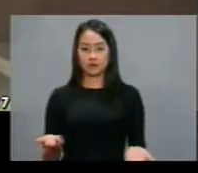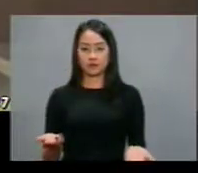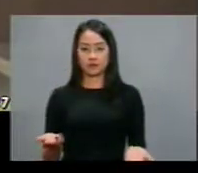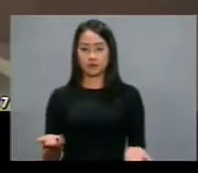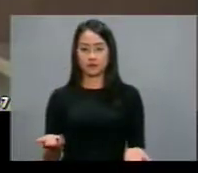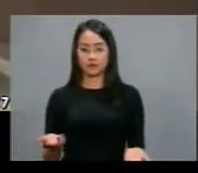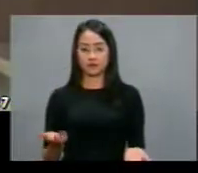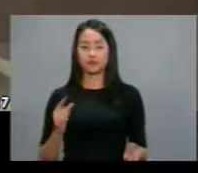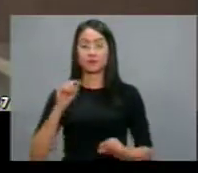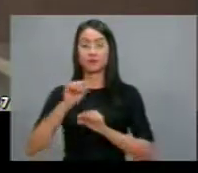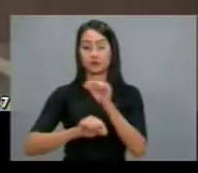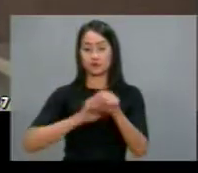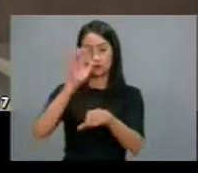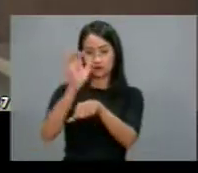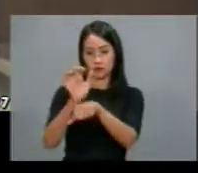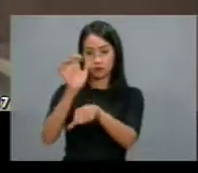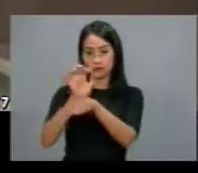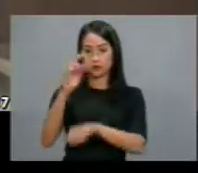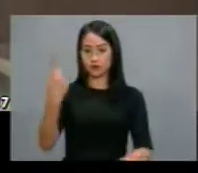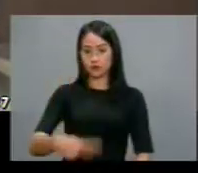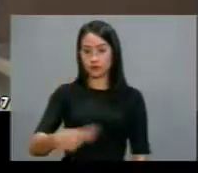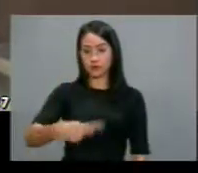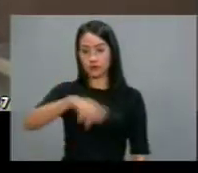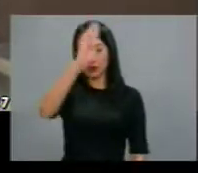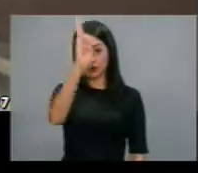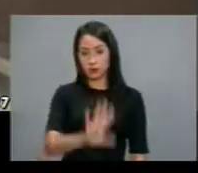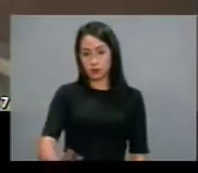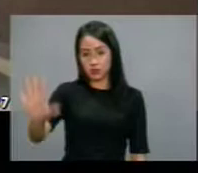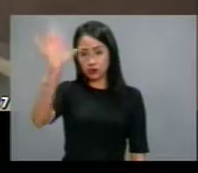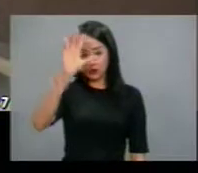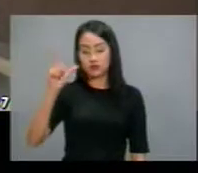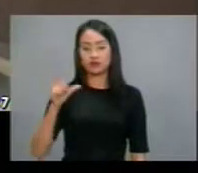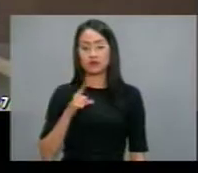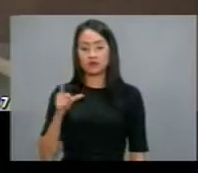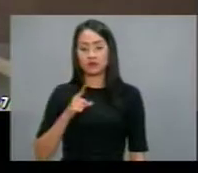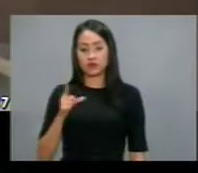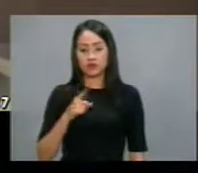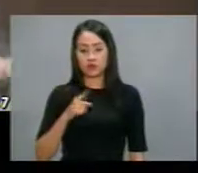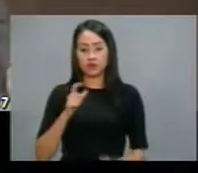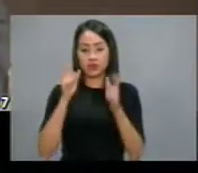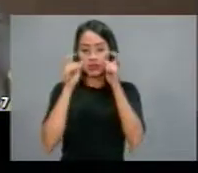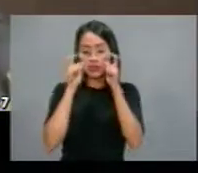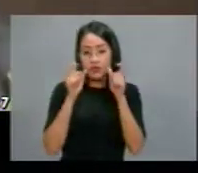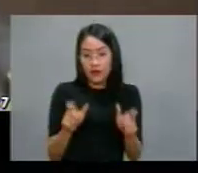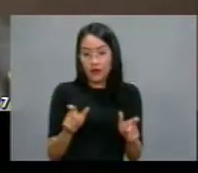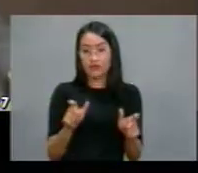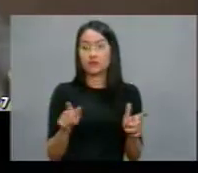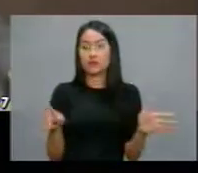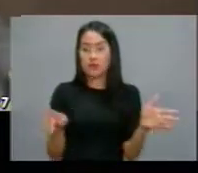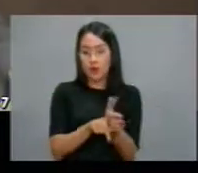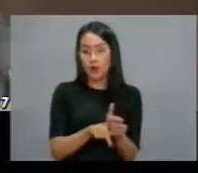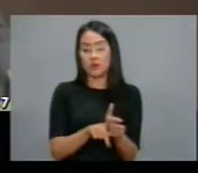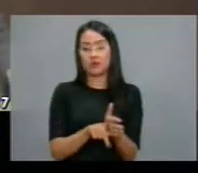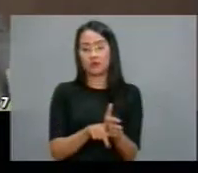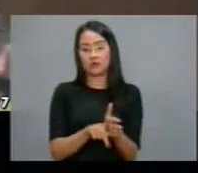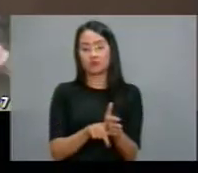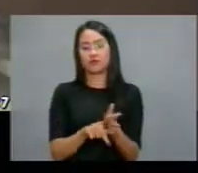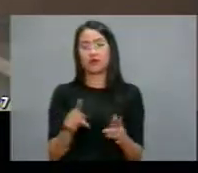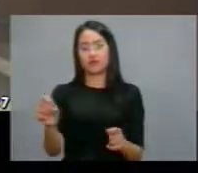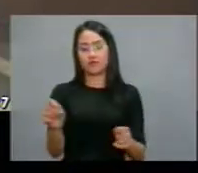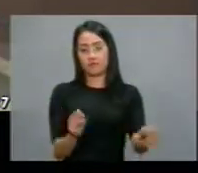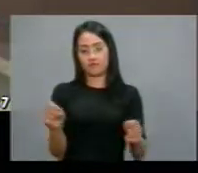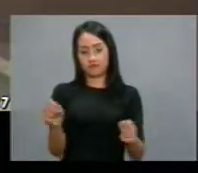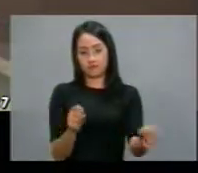é que o Estado brasileiro foi capturado pelo interesse do capital e do mercado.